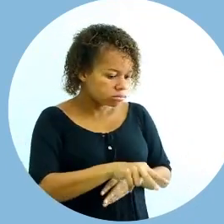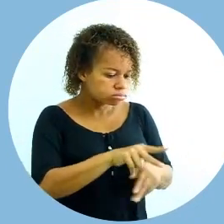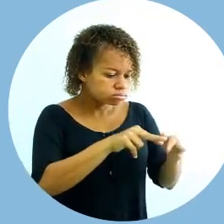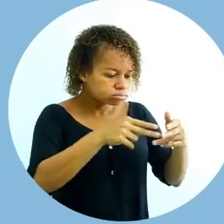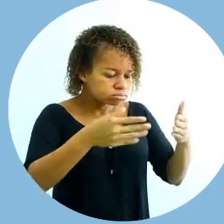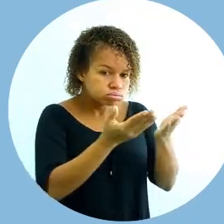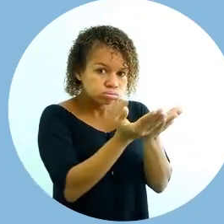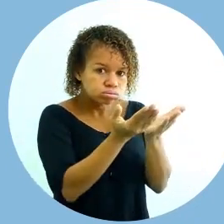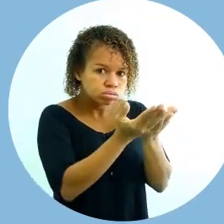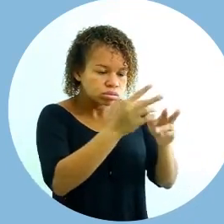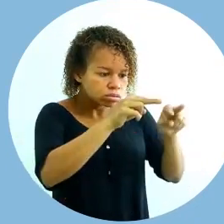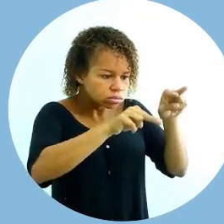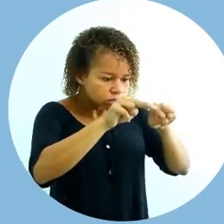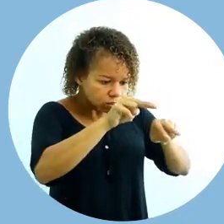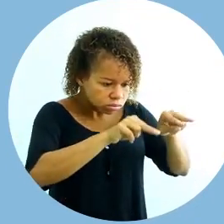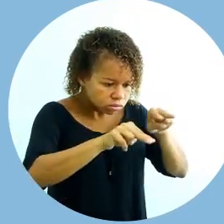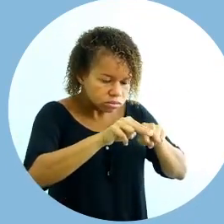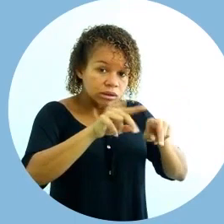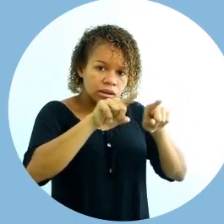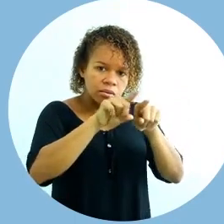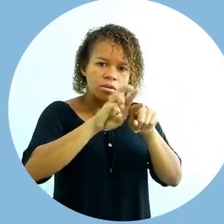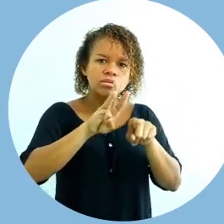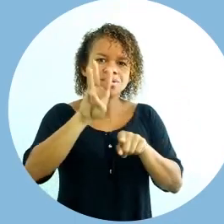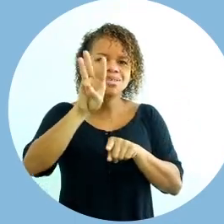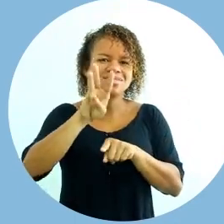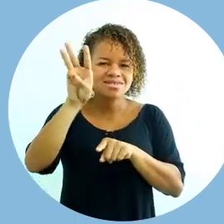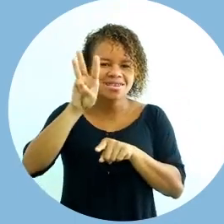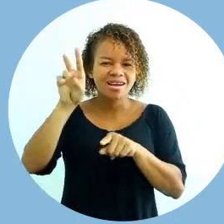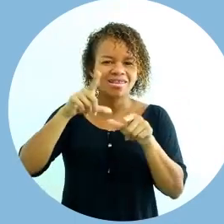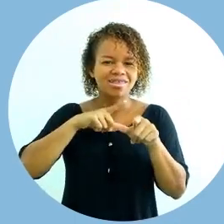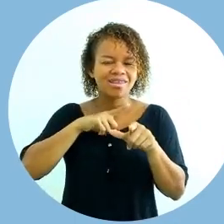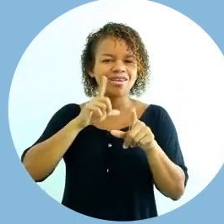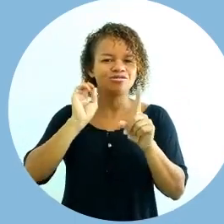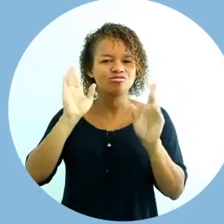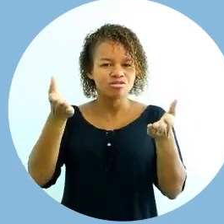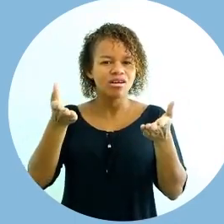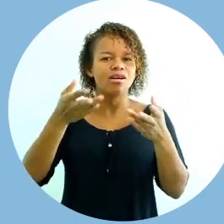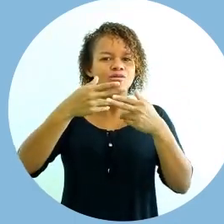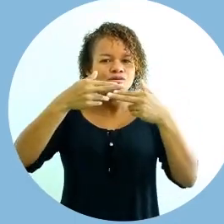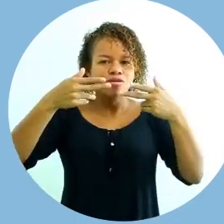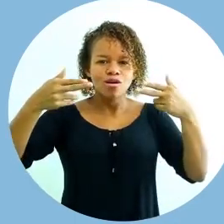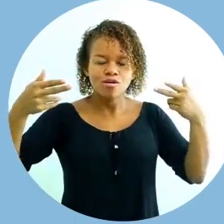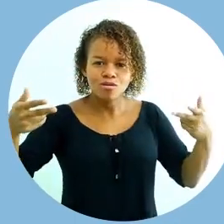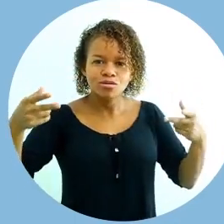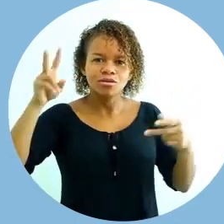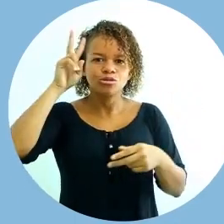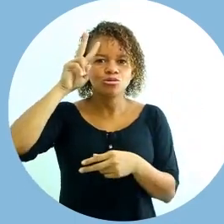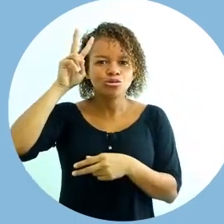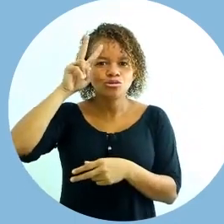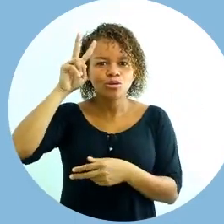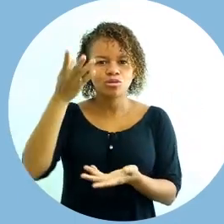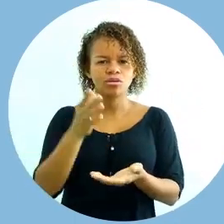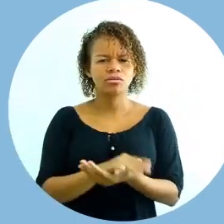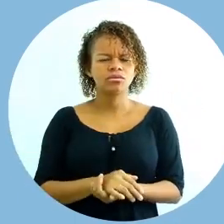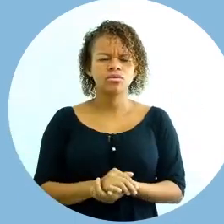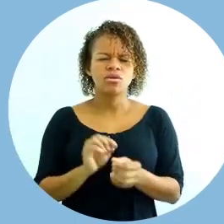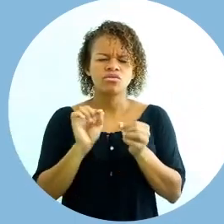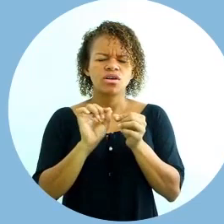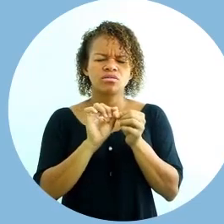dois sites indicados têm uma linha do tempo muito interessante, trazendo um pouco dessa história. Só fazendo uma pequena observação